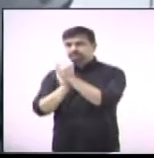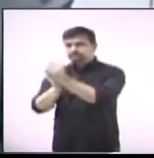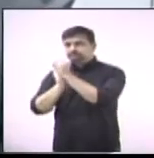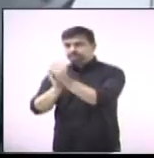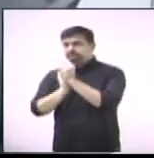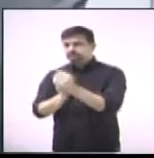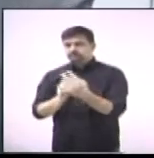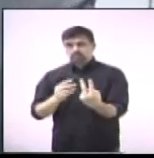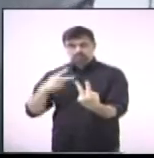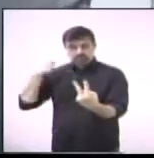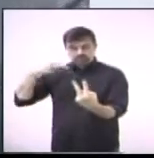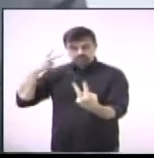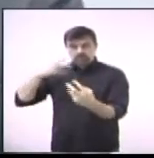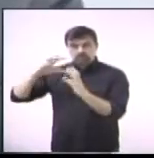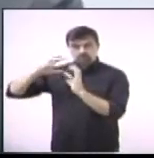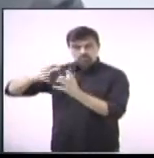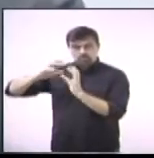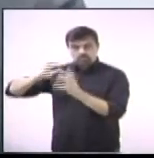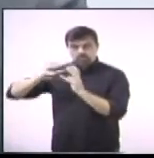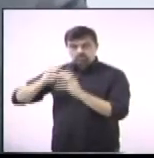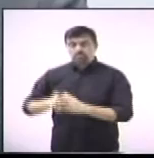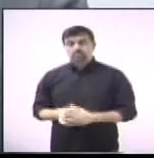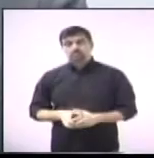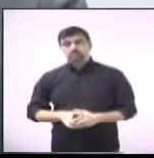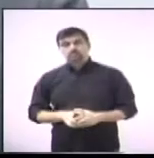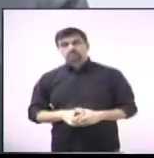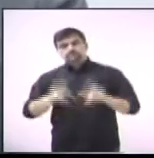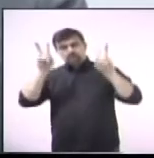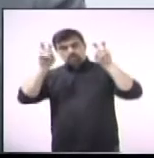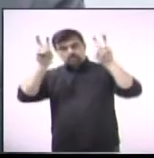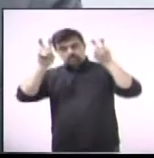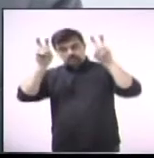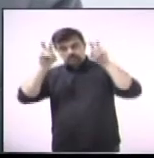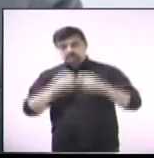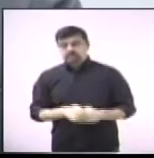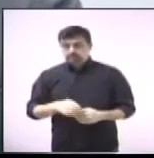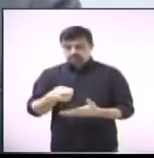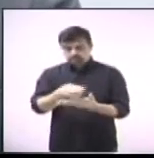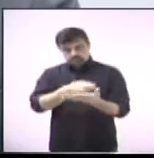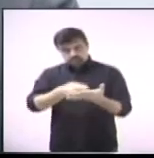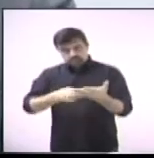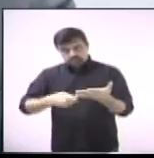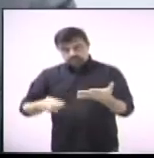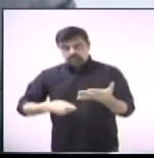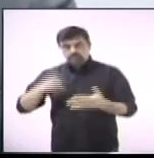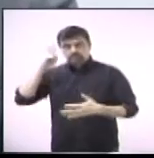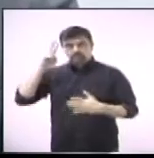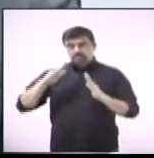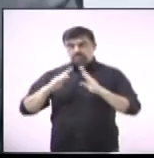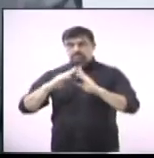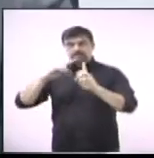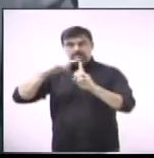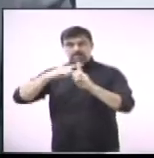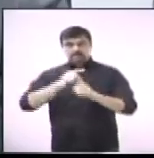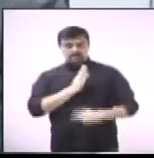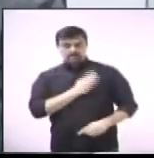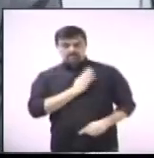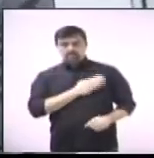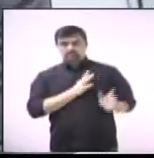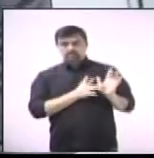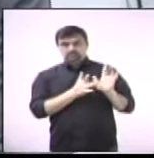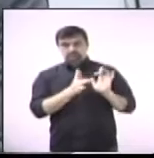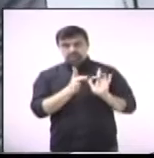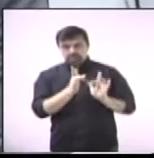dois vereadores, companheiro Zé Coco, em relação à moção da paróquia Sagrada, o Coração de Jesus,